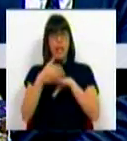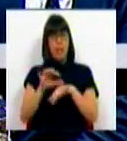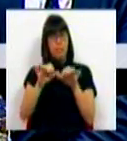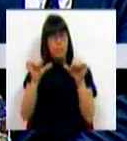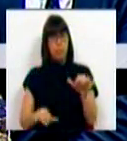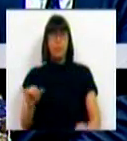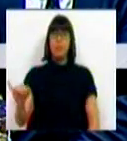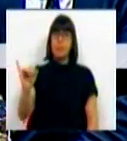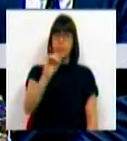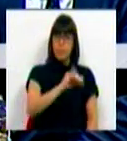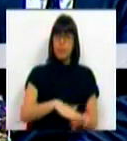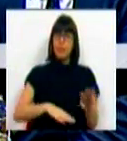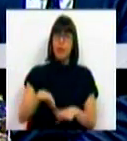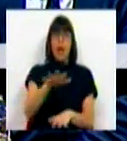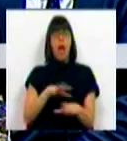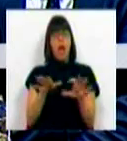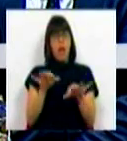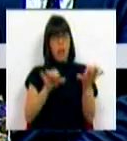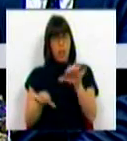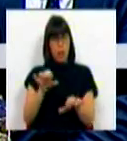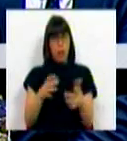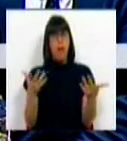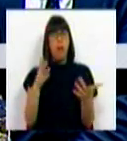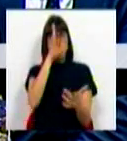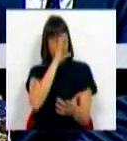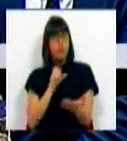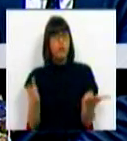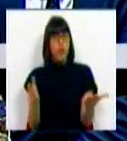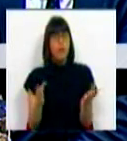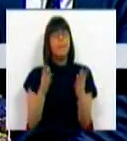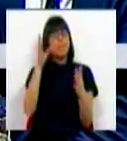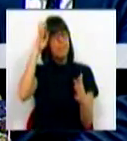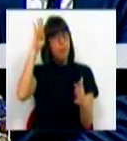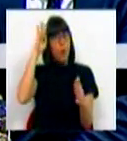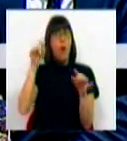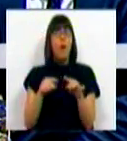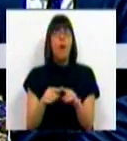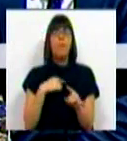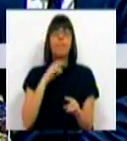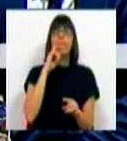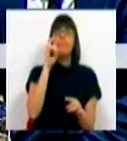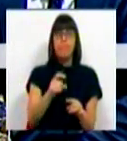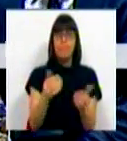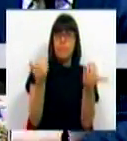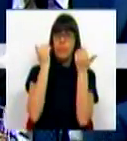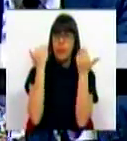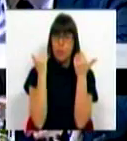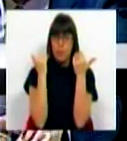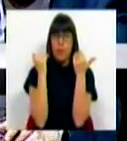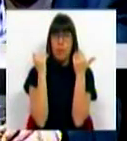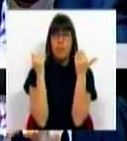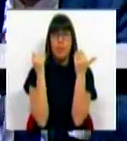que foram feitas, certamente, no âmbito dos laboratórios de Estado e, desde já, aviso e informo